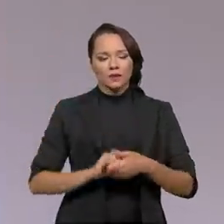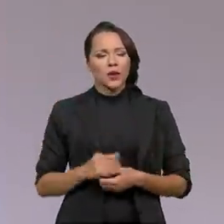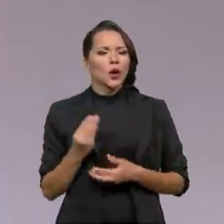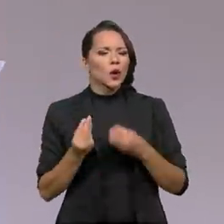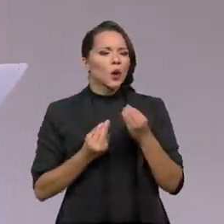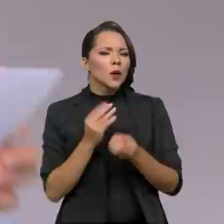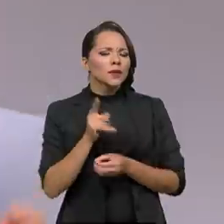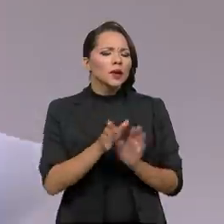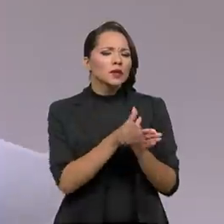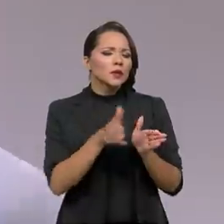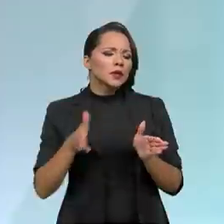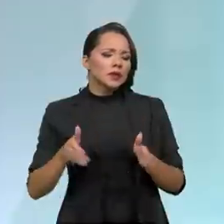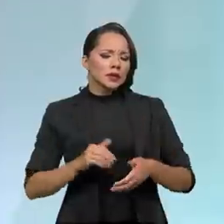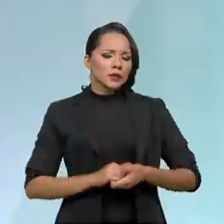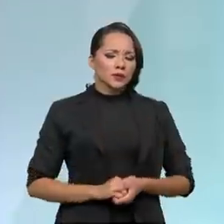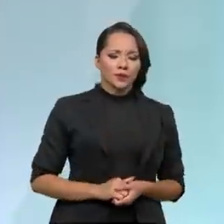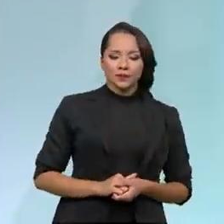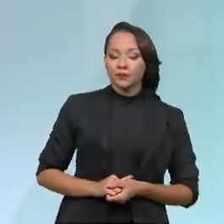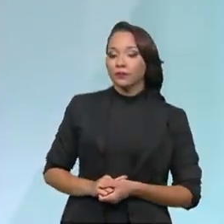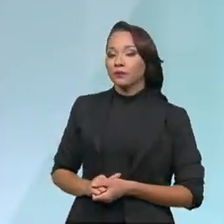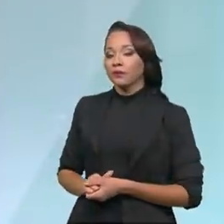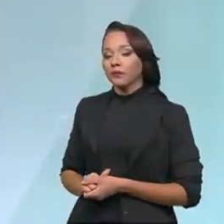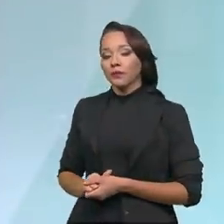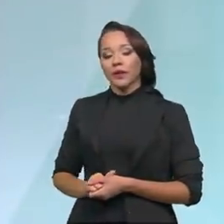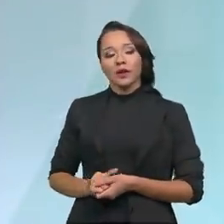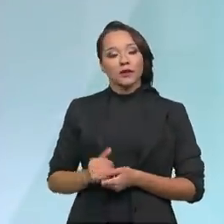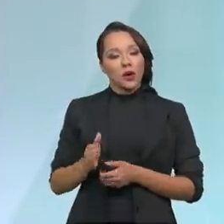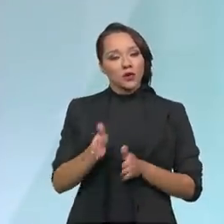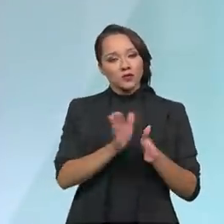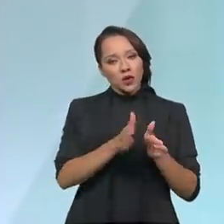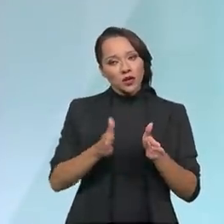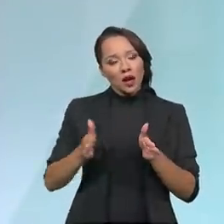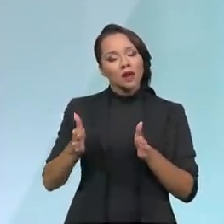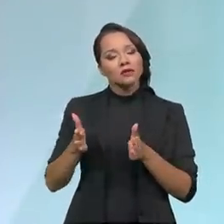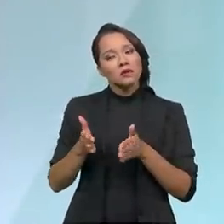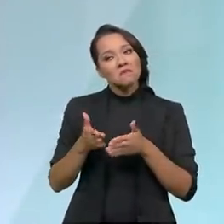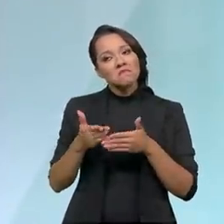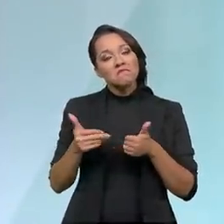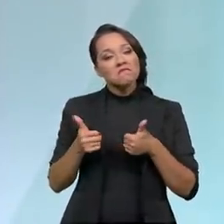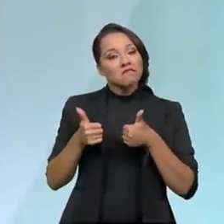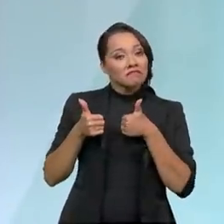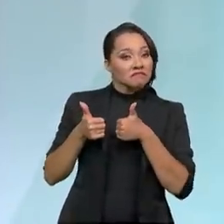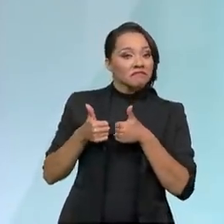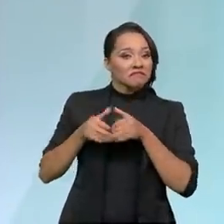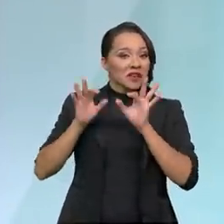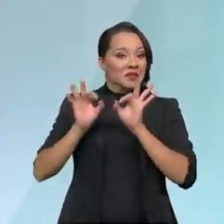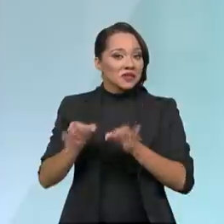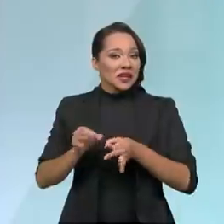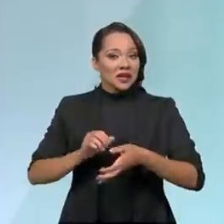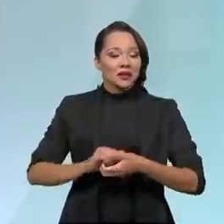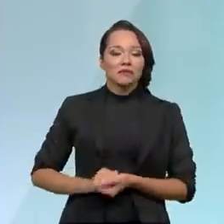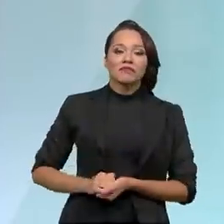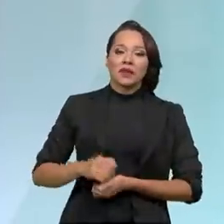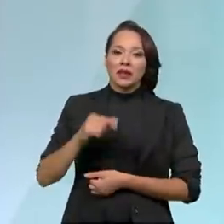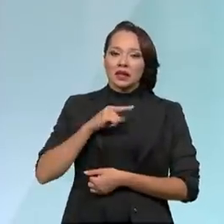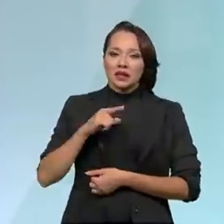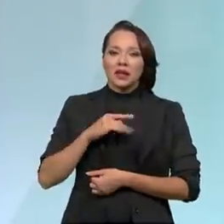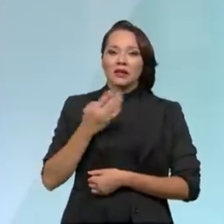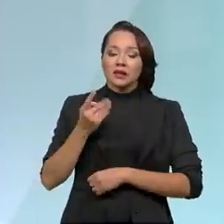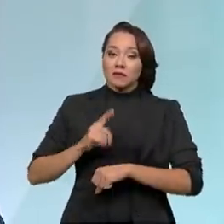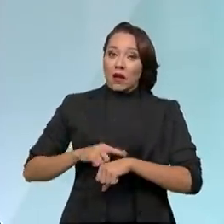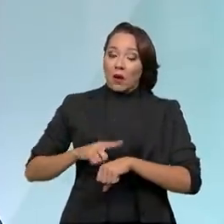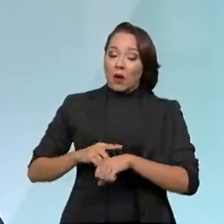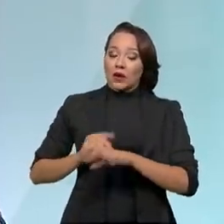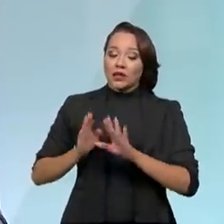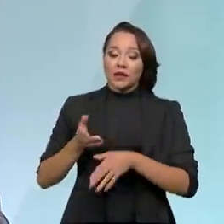é que estão esses processos, ministro? Olha, estão andando da maneira esperada, tem o ineditismo.